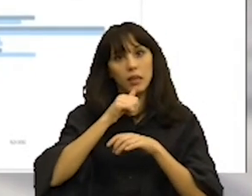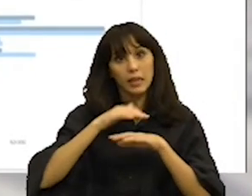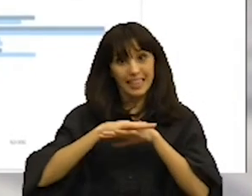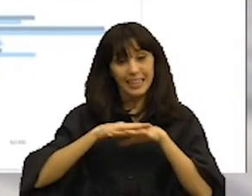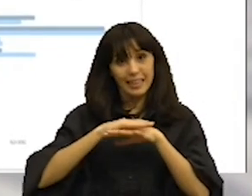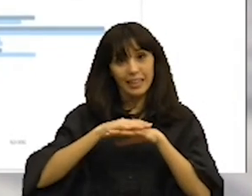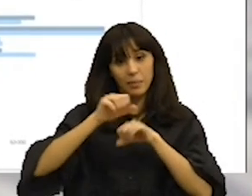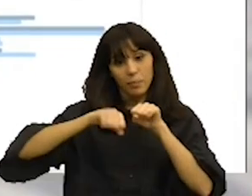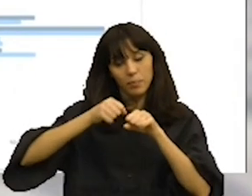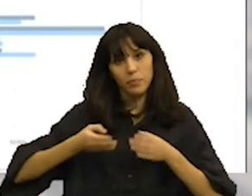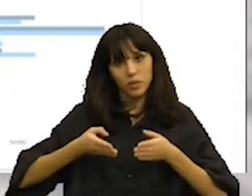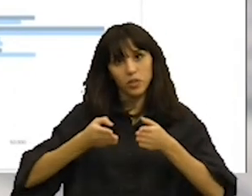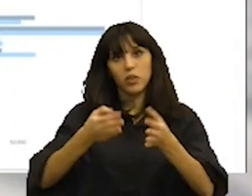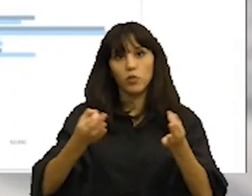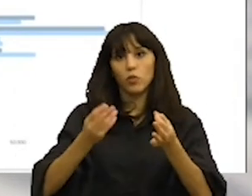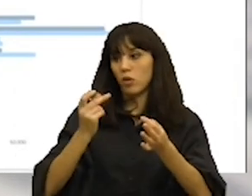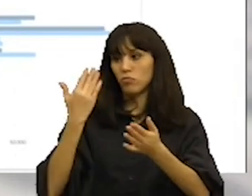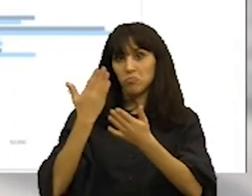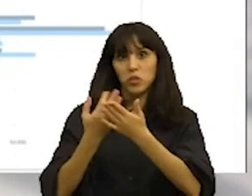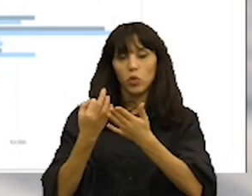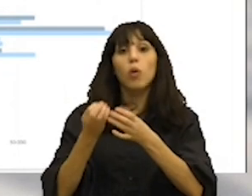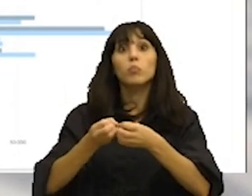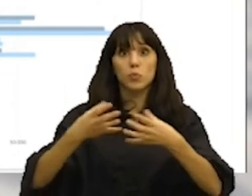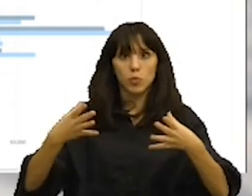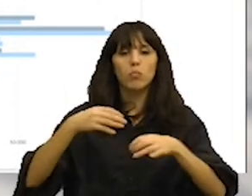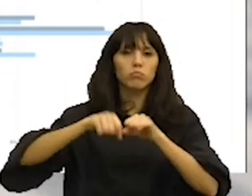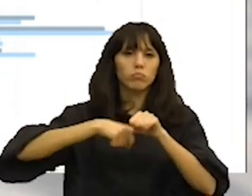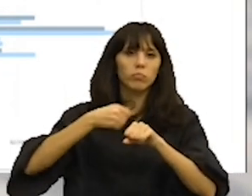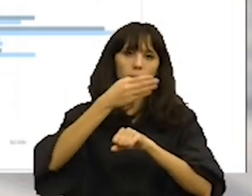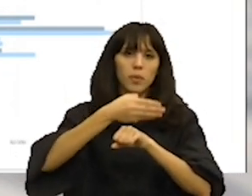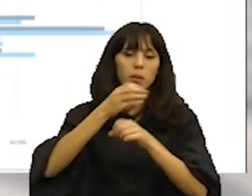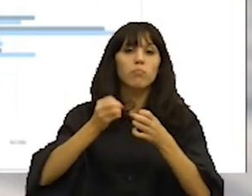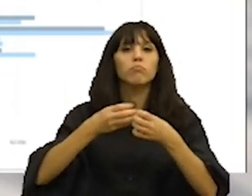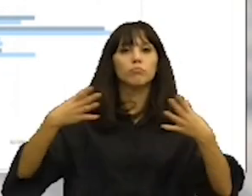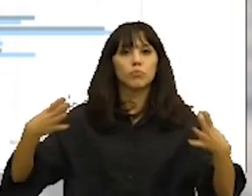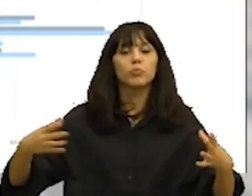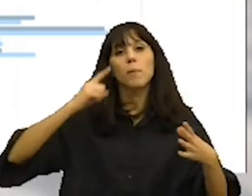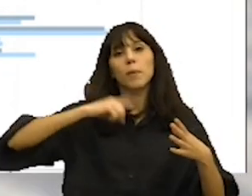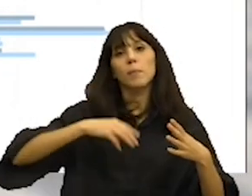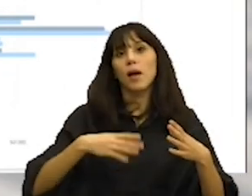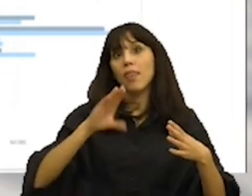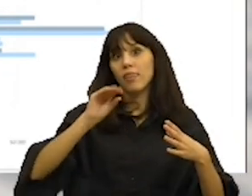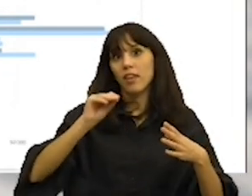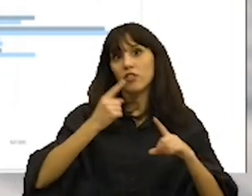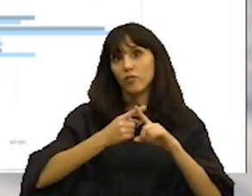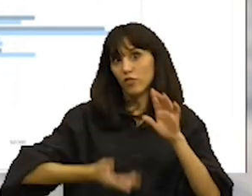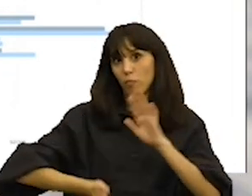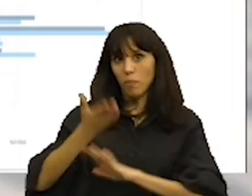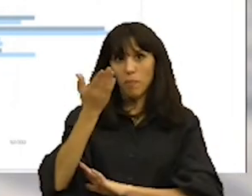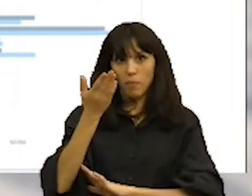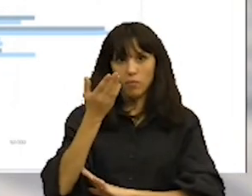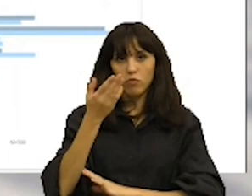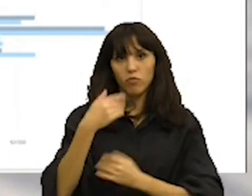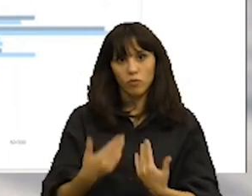10 anos, o número de utilizadores de bicicleta aumentou cerca de 10 vezes e é com base